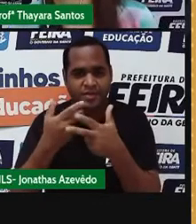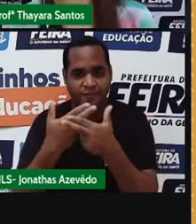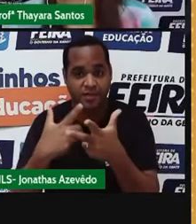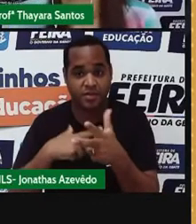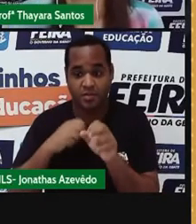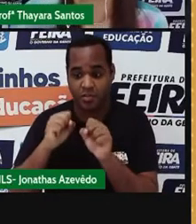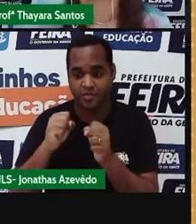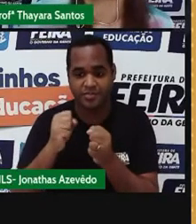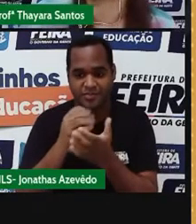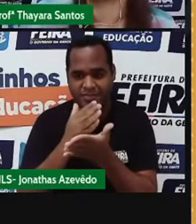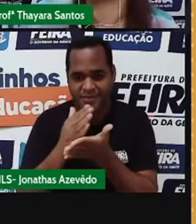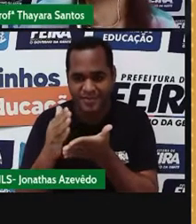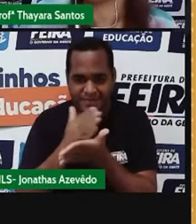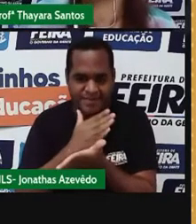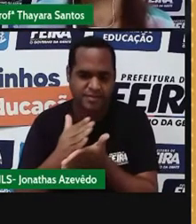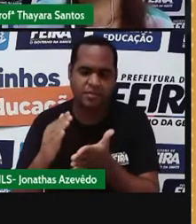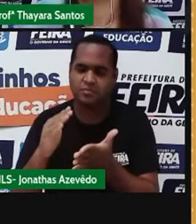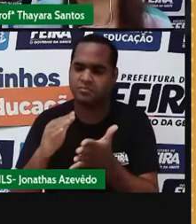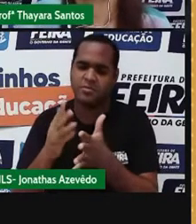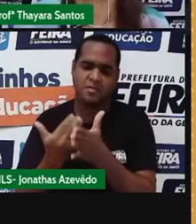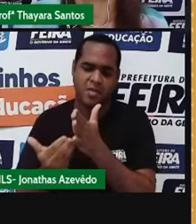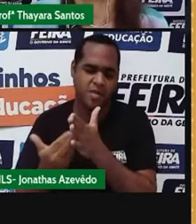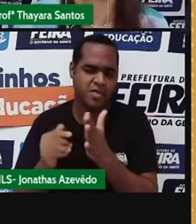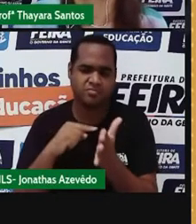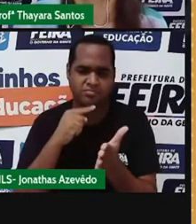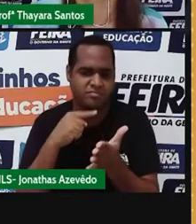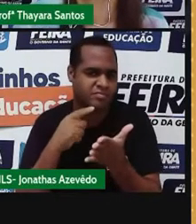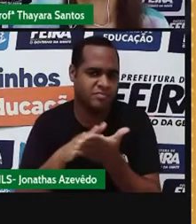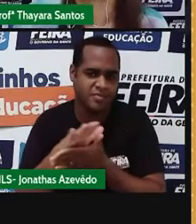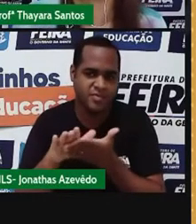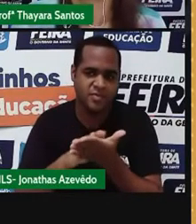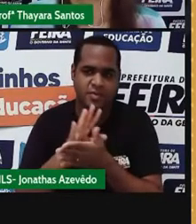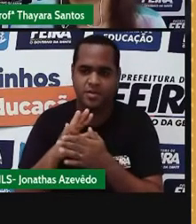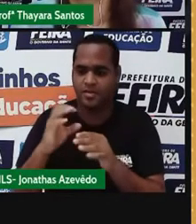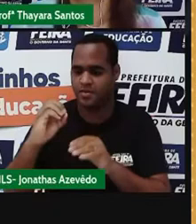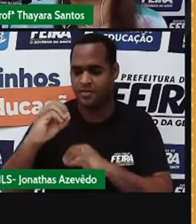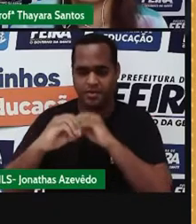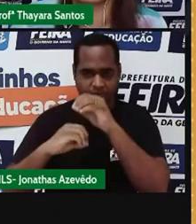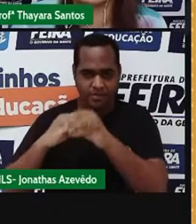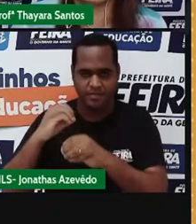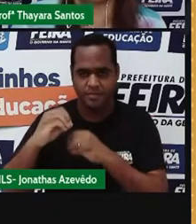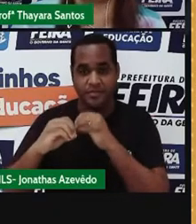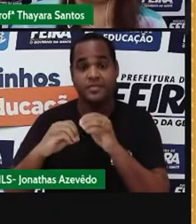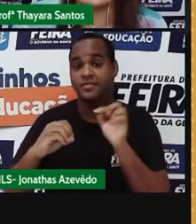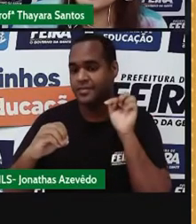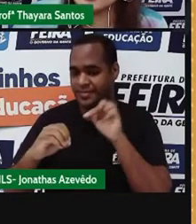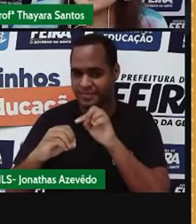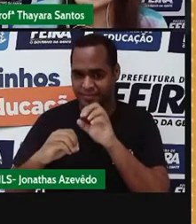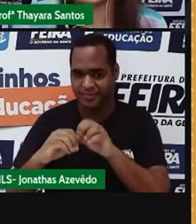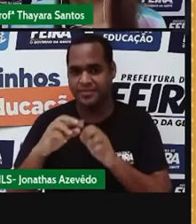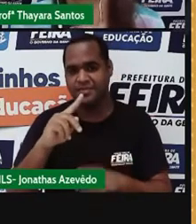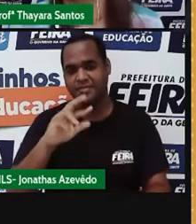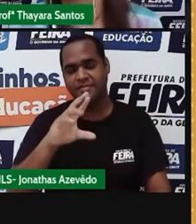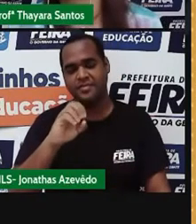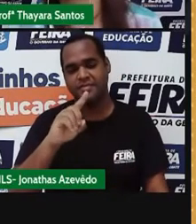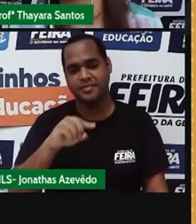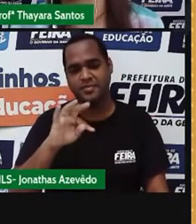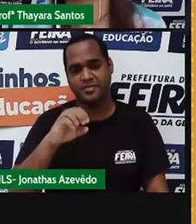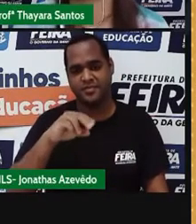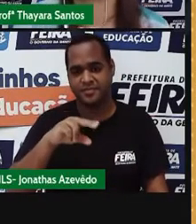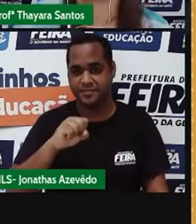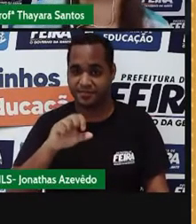ser dividido sem perder as suas propriedades. E ele é formado por um núcleo onde estão os prótons e os nêutrons e uma